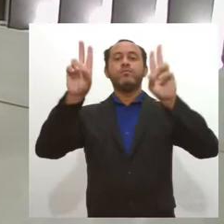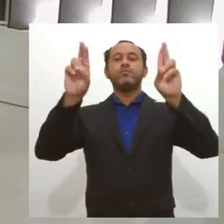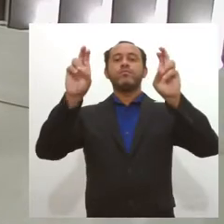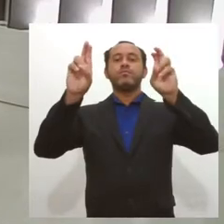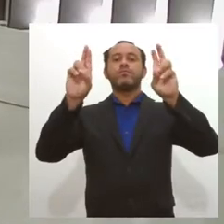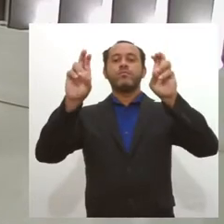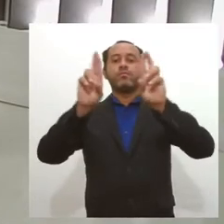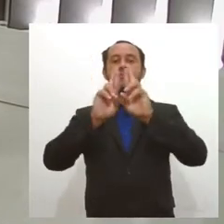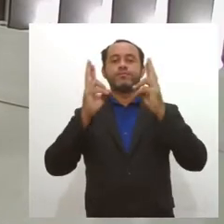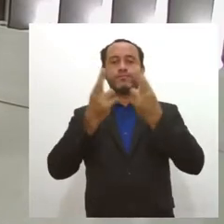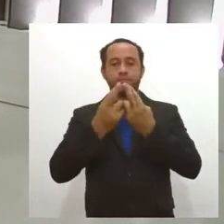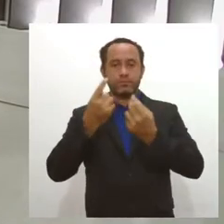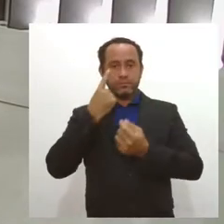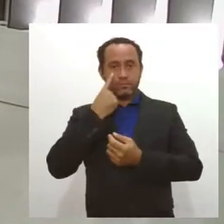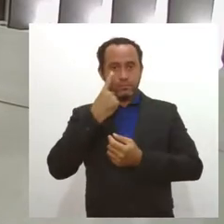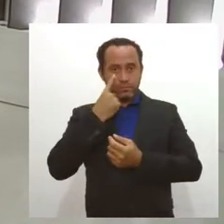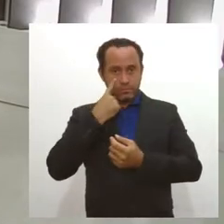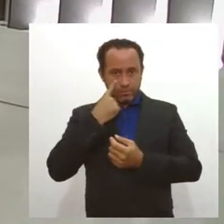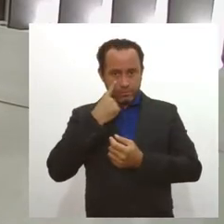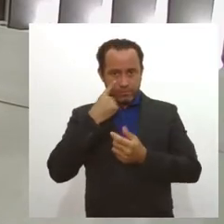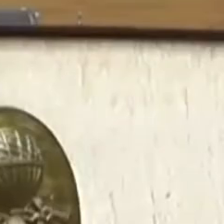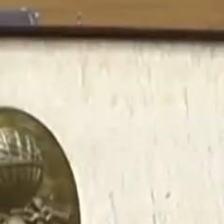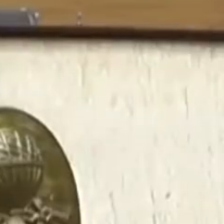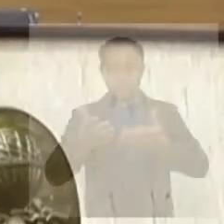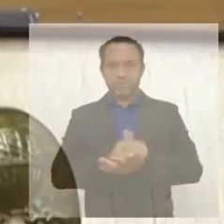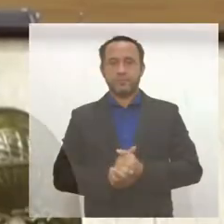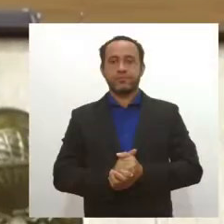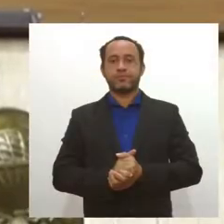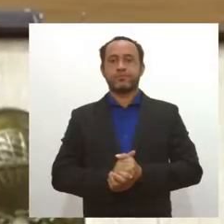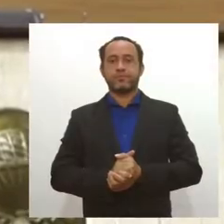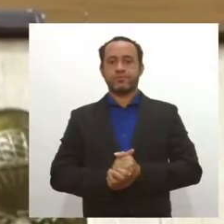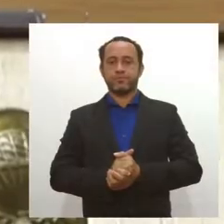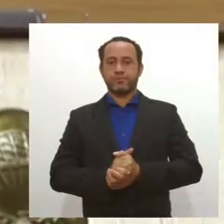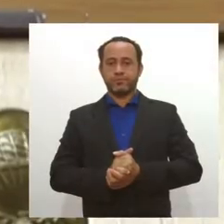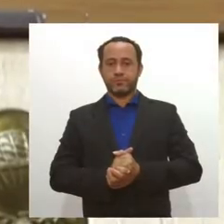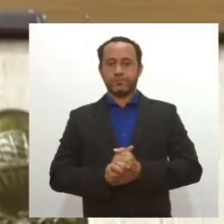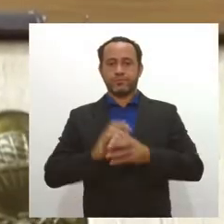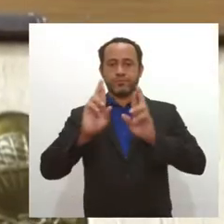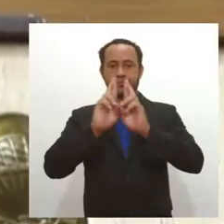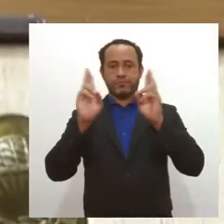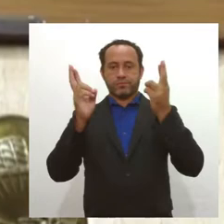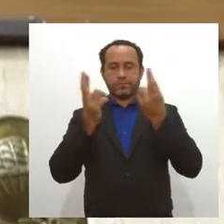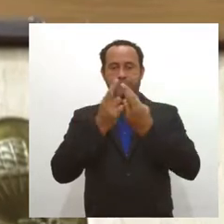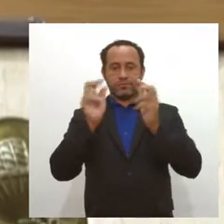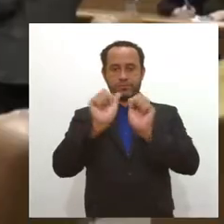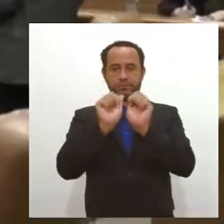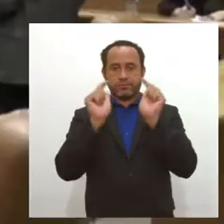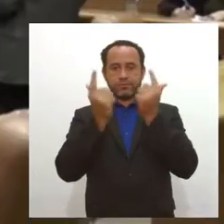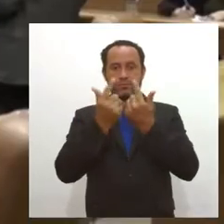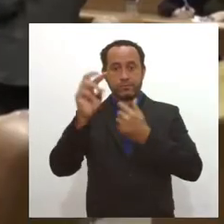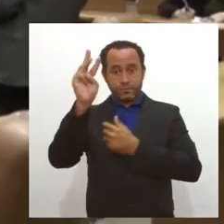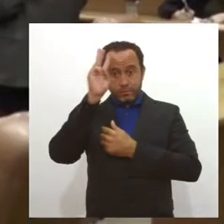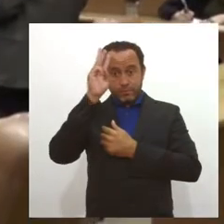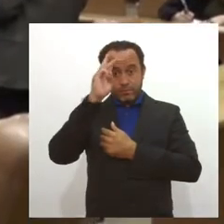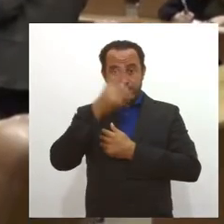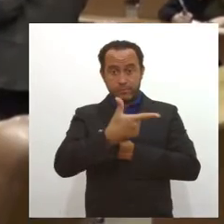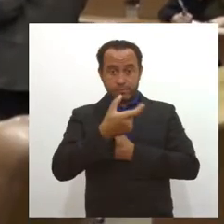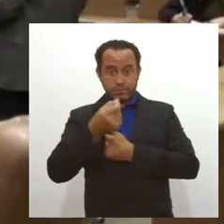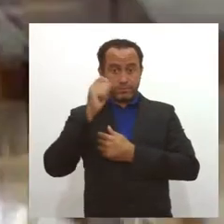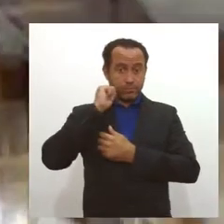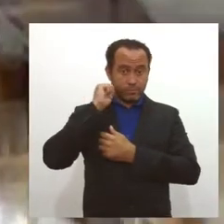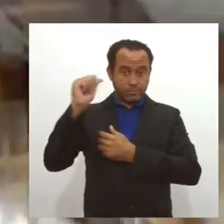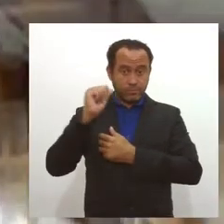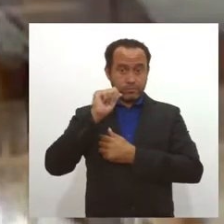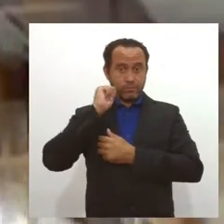debatidos e você acompanha um resumo a partir de agora. Na sessão legislativa da terça-feira, 20 de abril, o